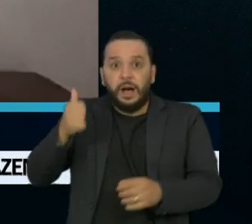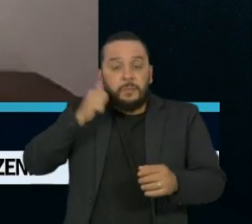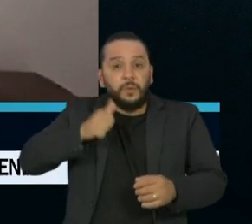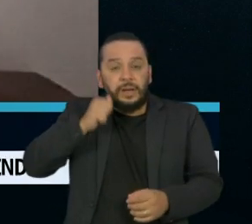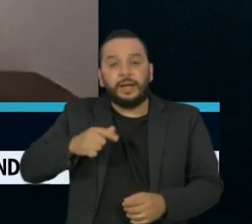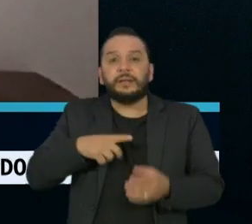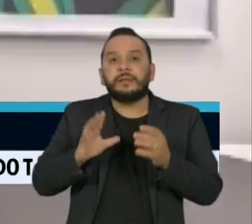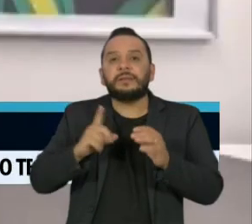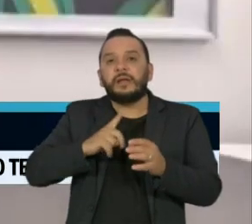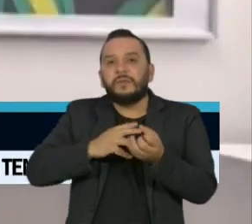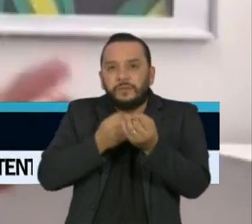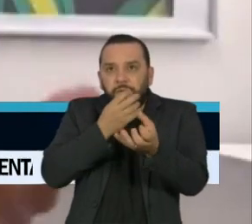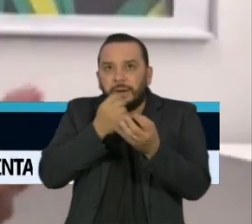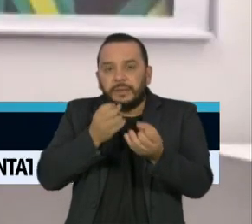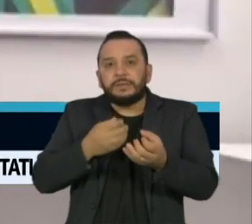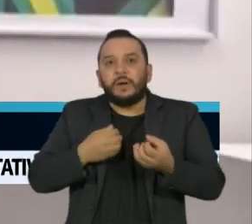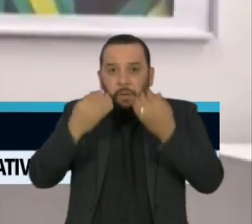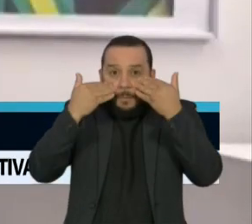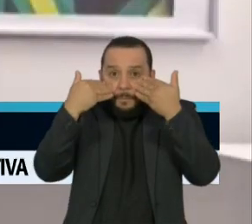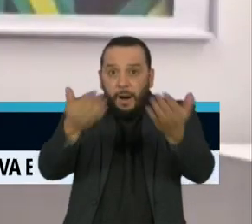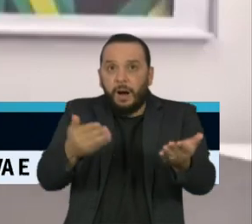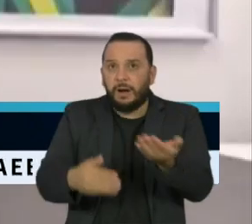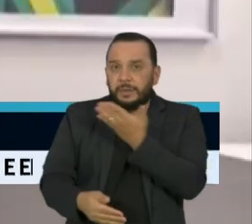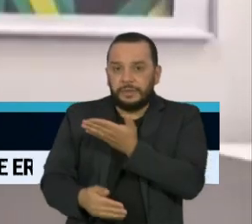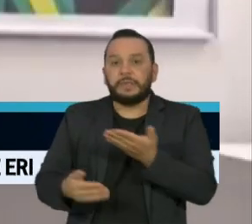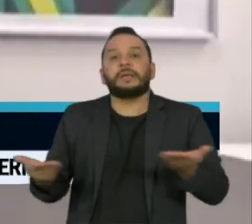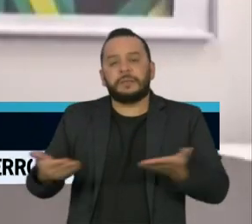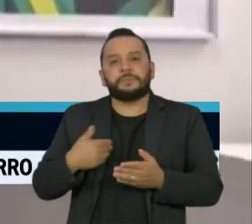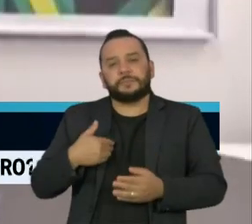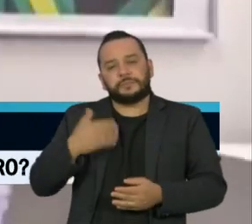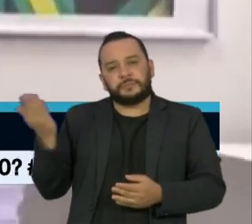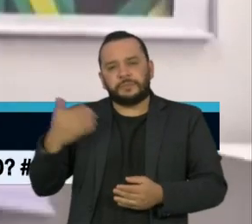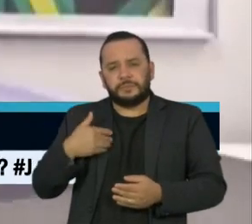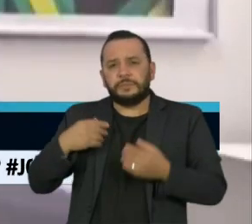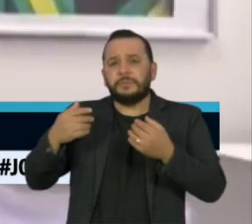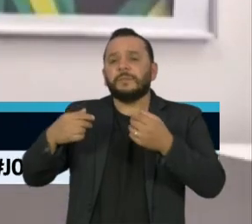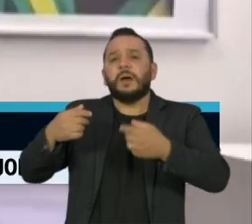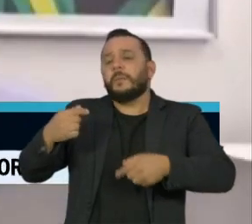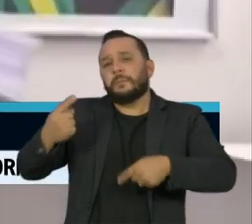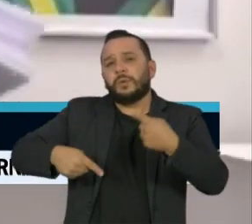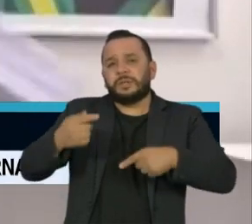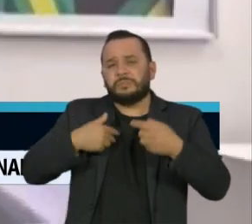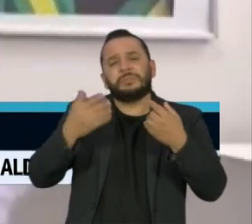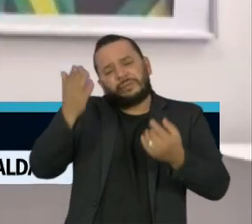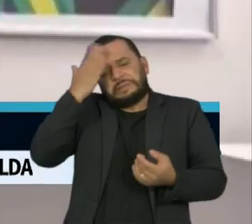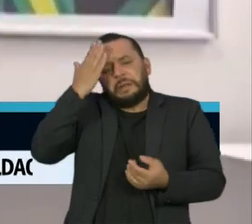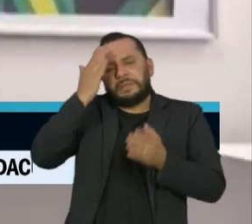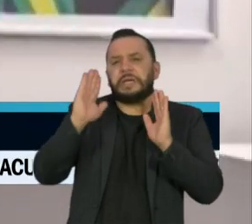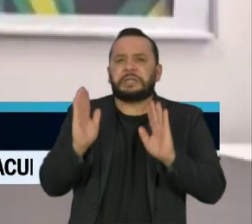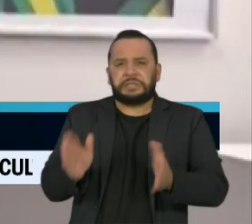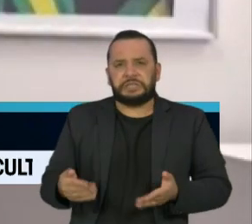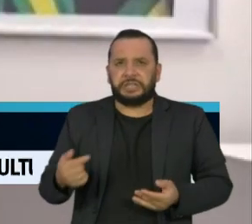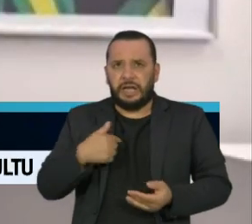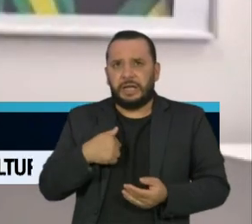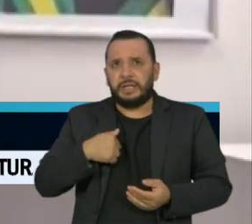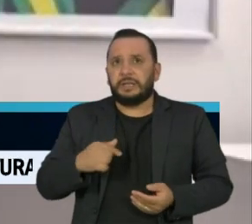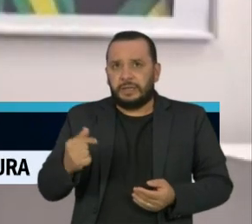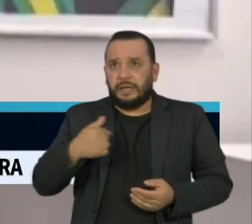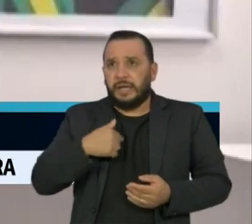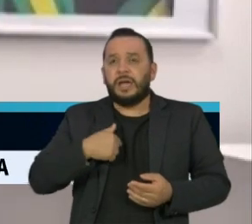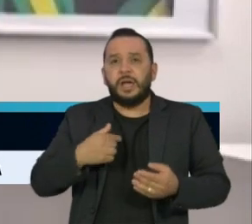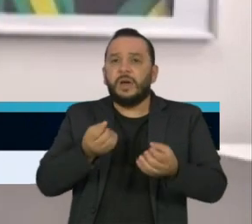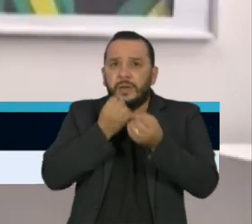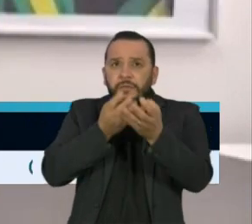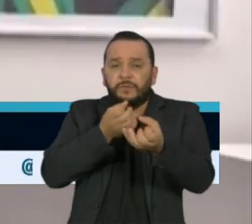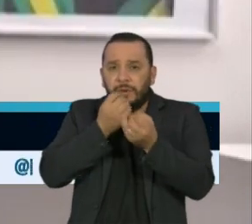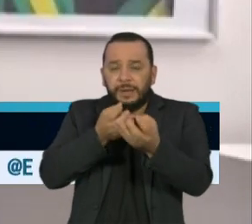teve os dados publicados. Pelas redes sociais, o parlamentar afirmou não haver novidade na notícia, explicando sempre ter mantido pública a